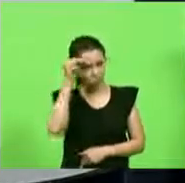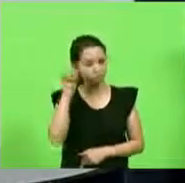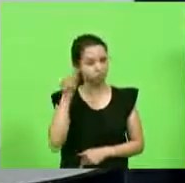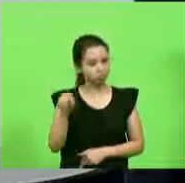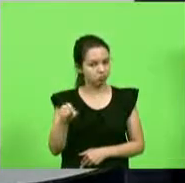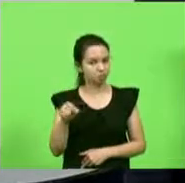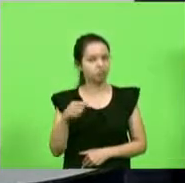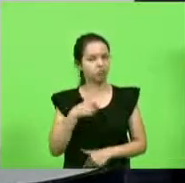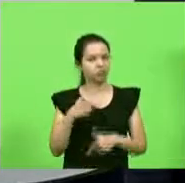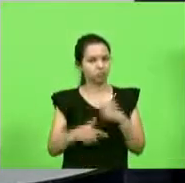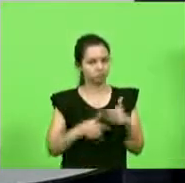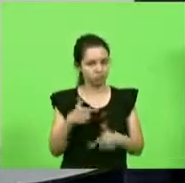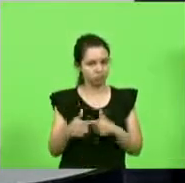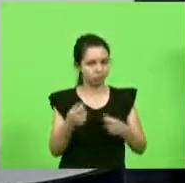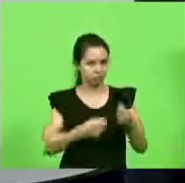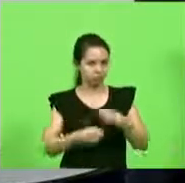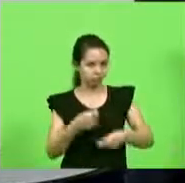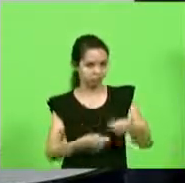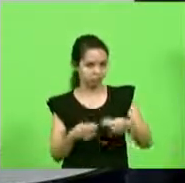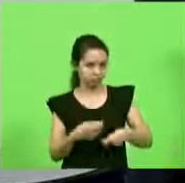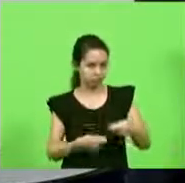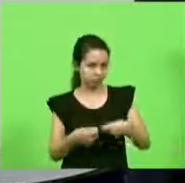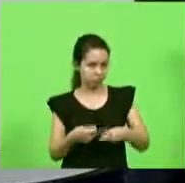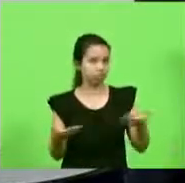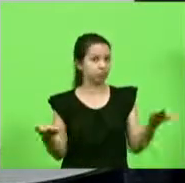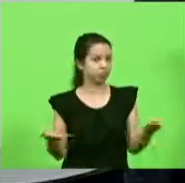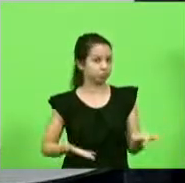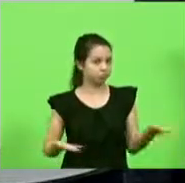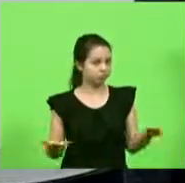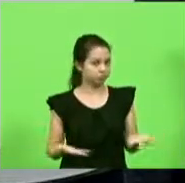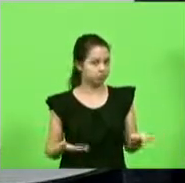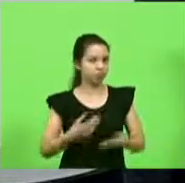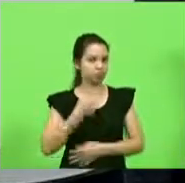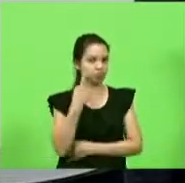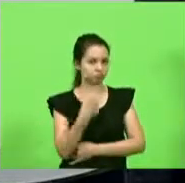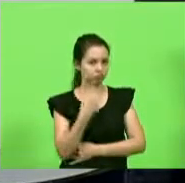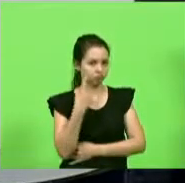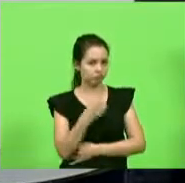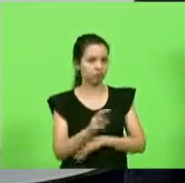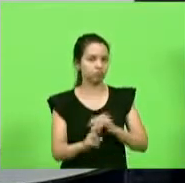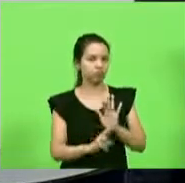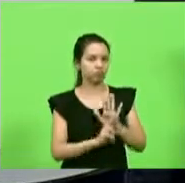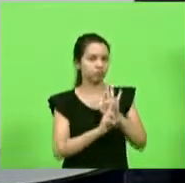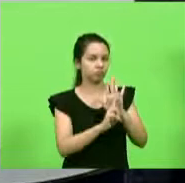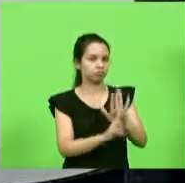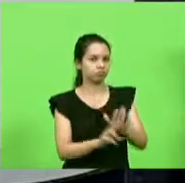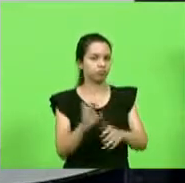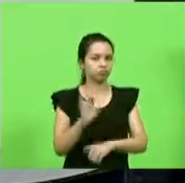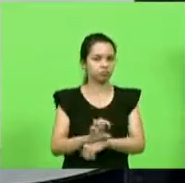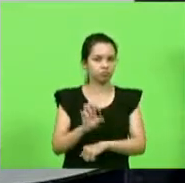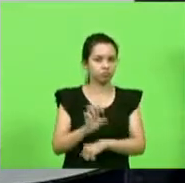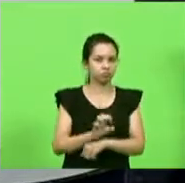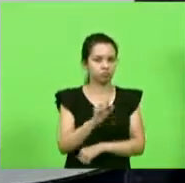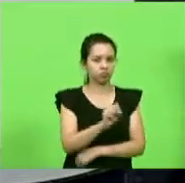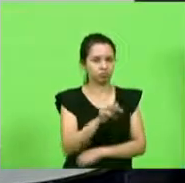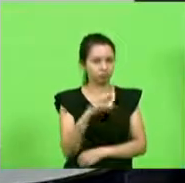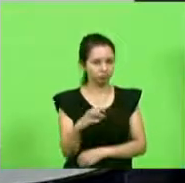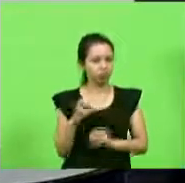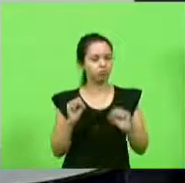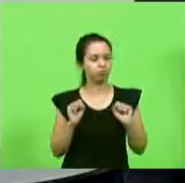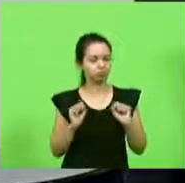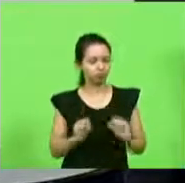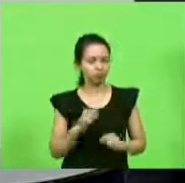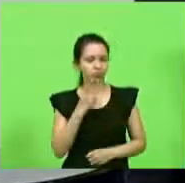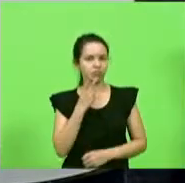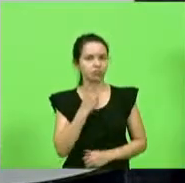lá exerço minhas atividades econômicas e hoje como deputado representando o estado de Santa Catarina posso dizer